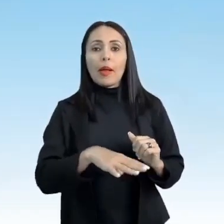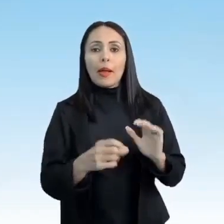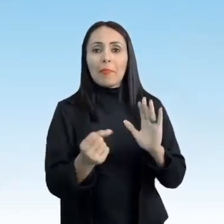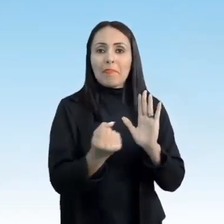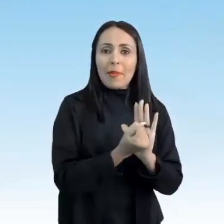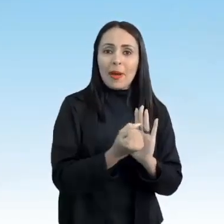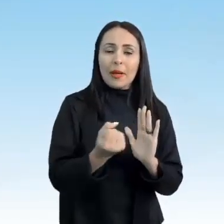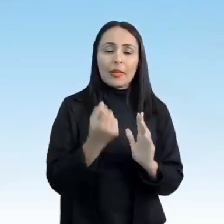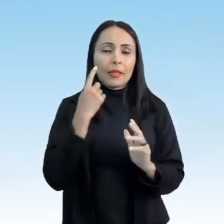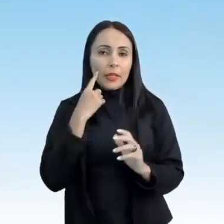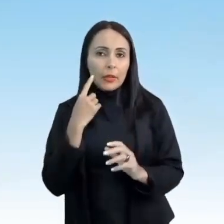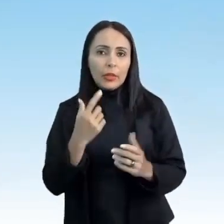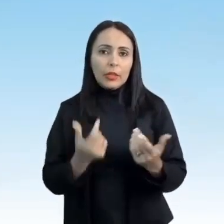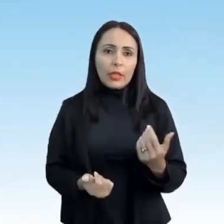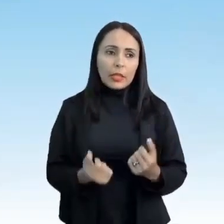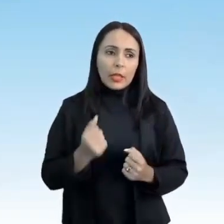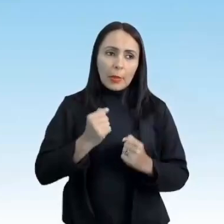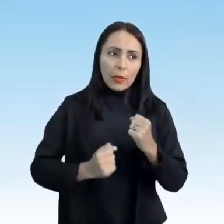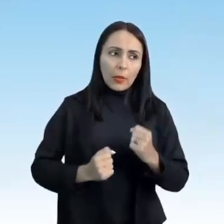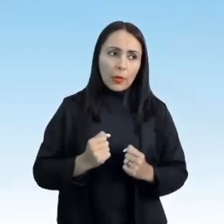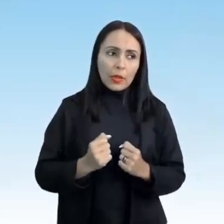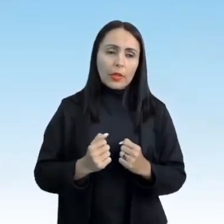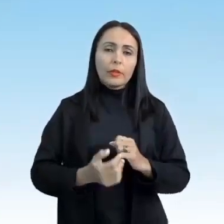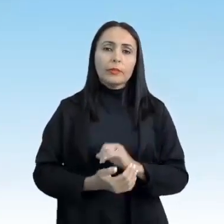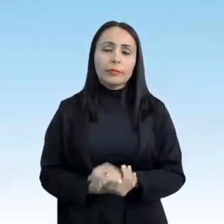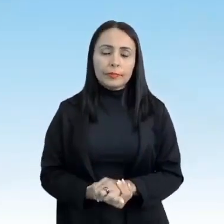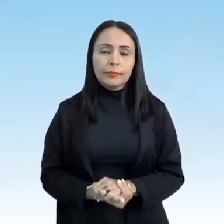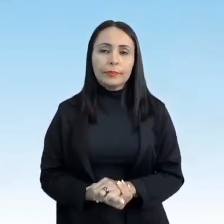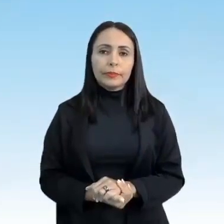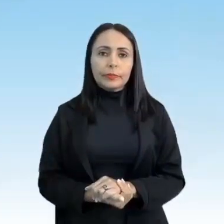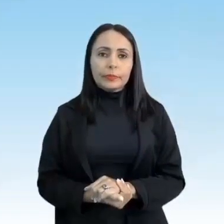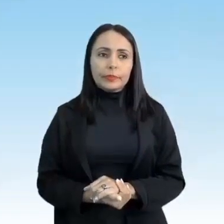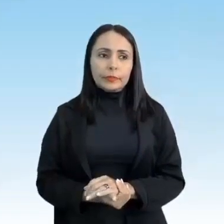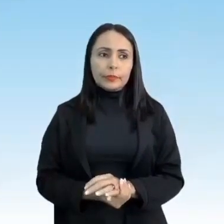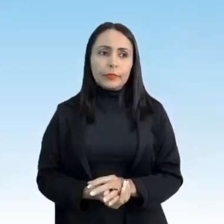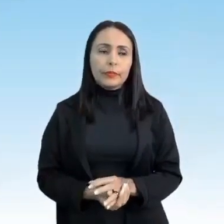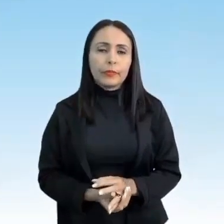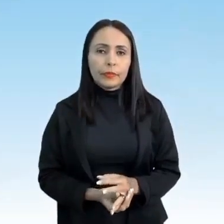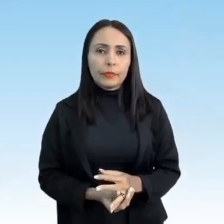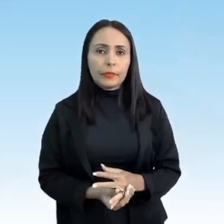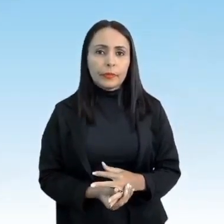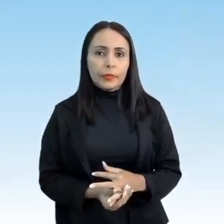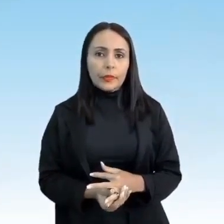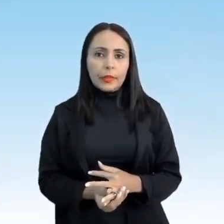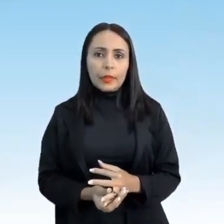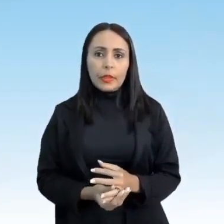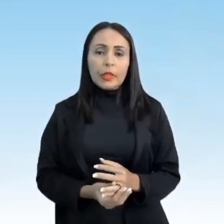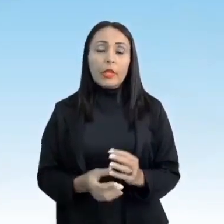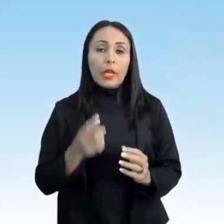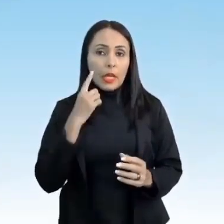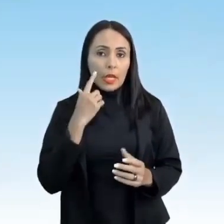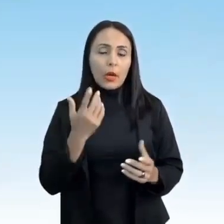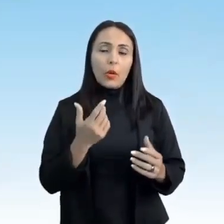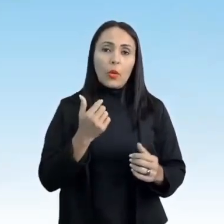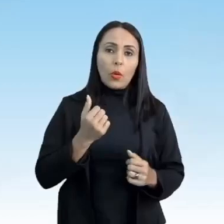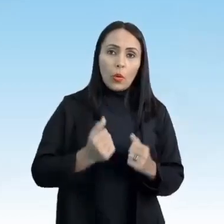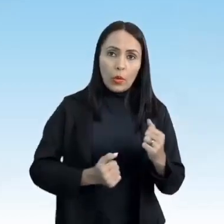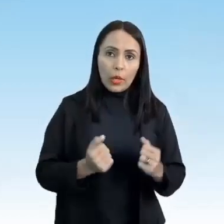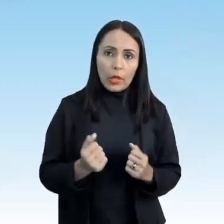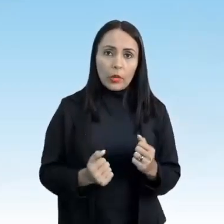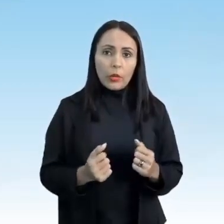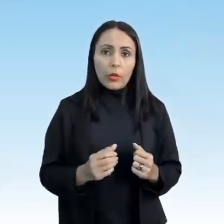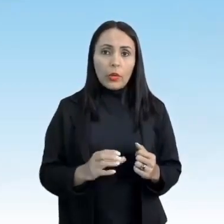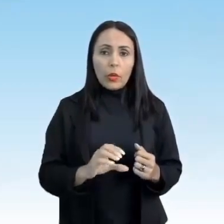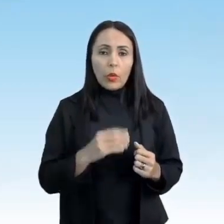atleta está procurando uma marca, ok? Pra poder vencer. Seja ela correndo, seja ela